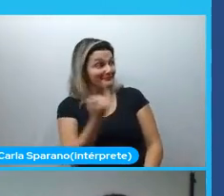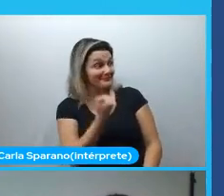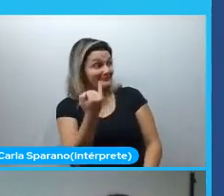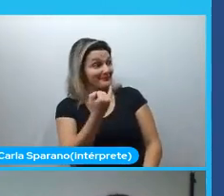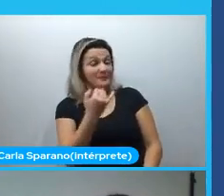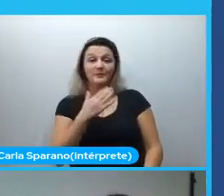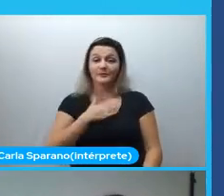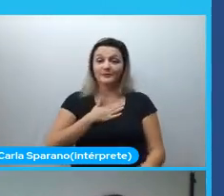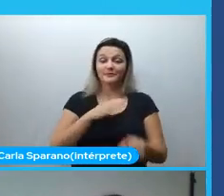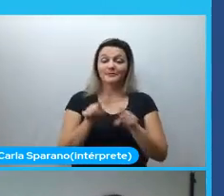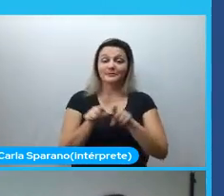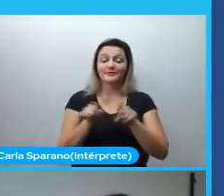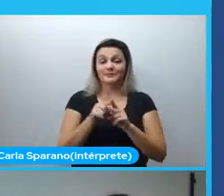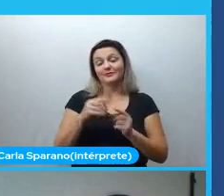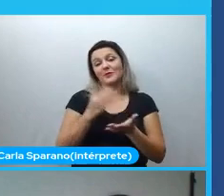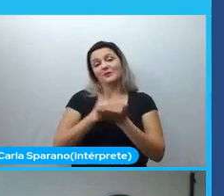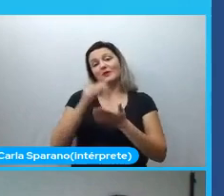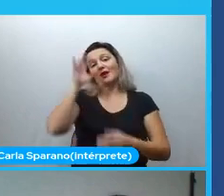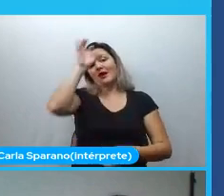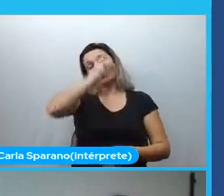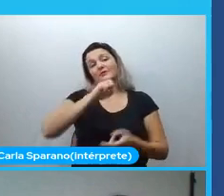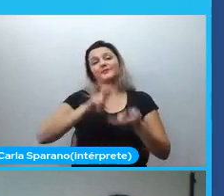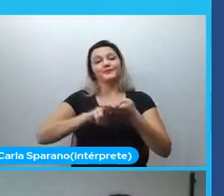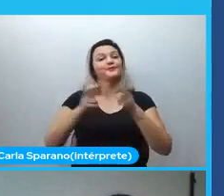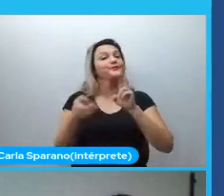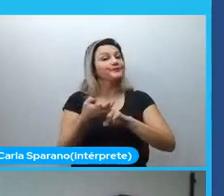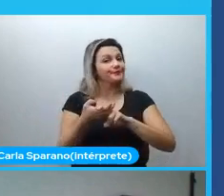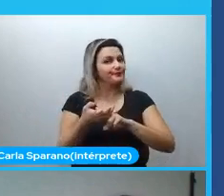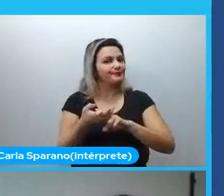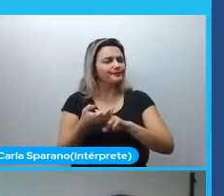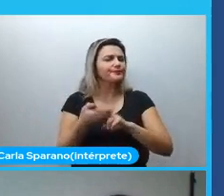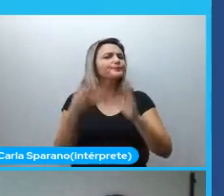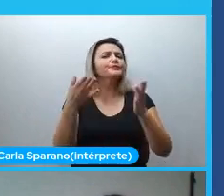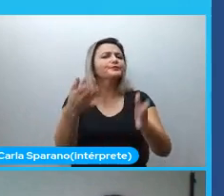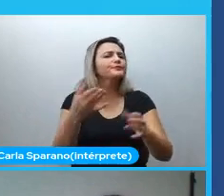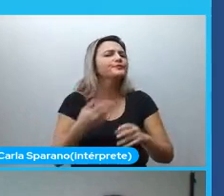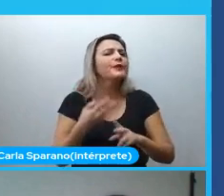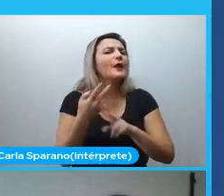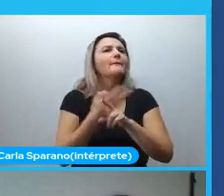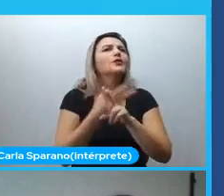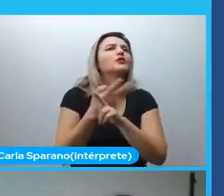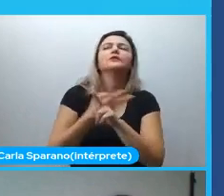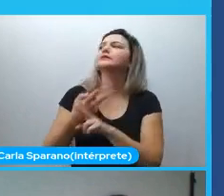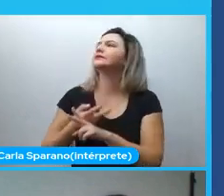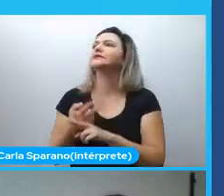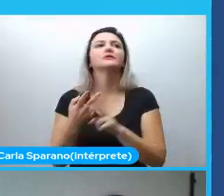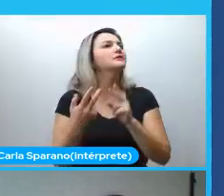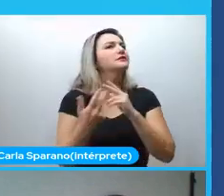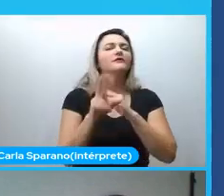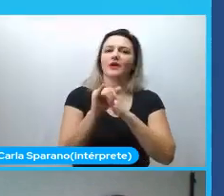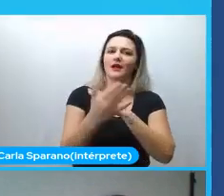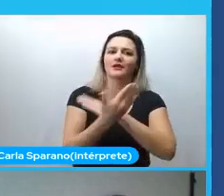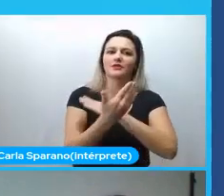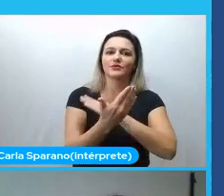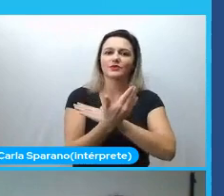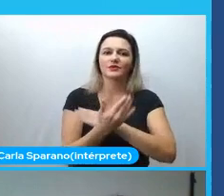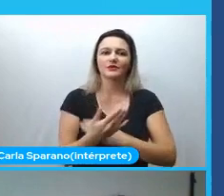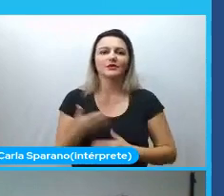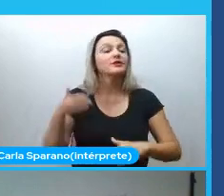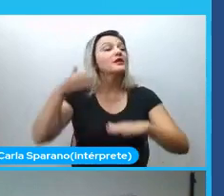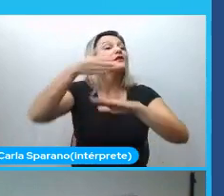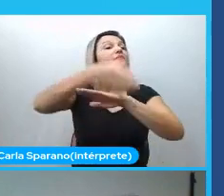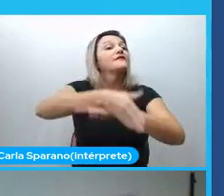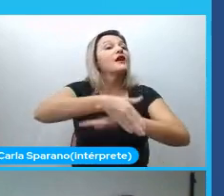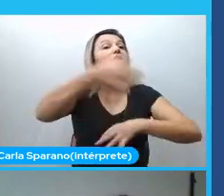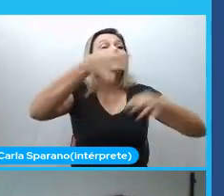quando eu comecei a aprender Python, que onde você procurar, você vai ter ajuda. Você pode ir no fórum, tem vários lugares